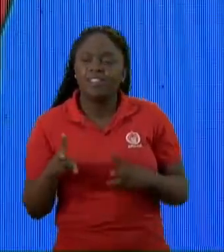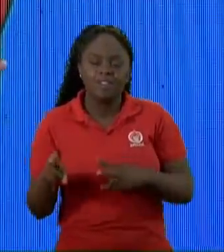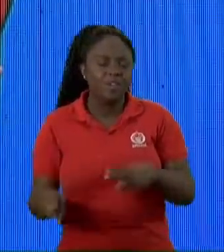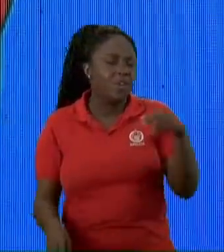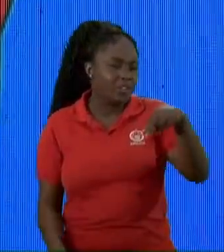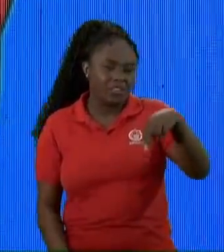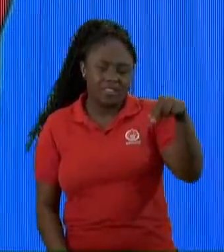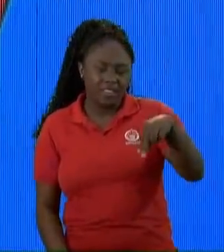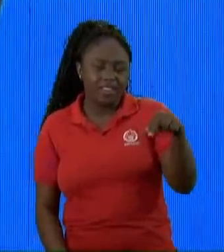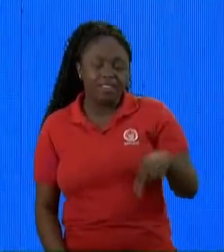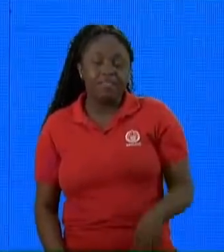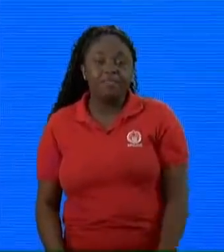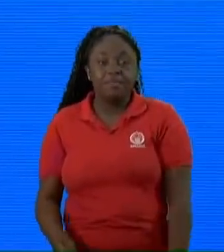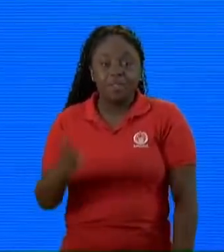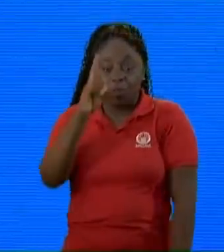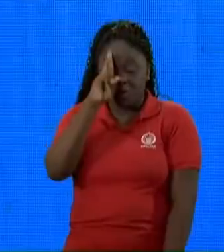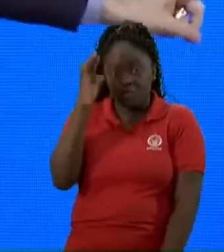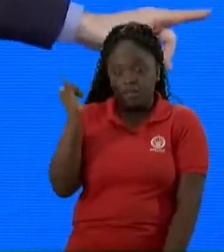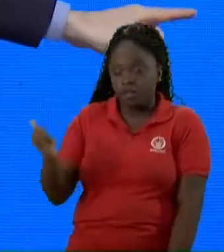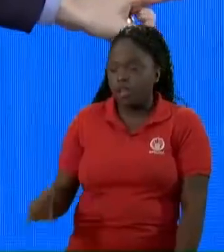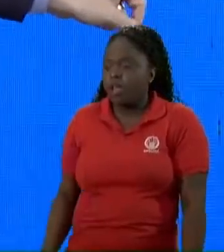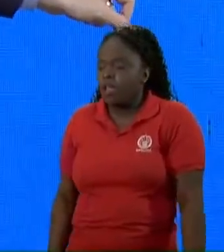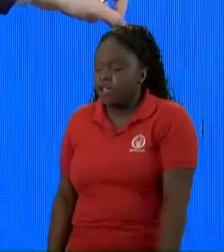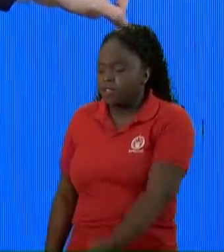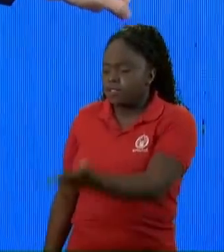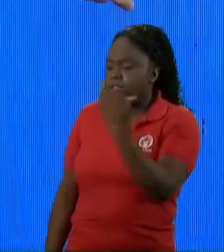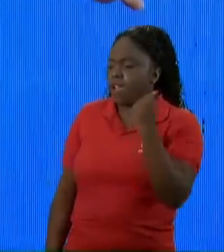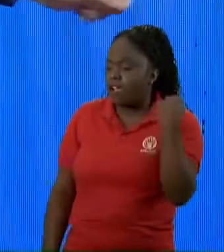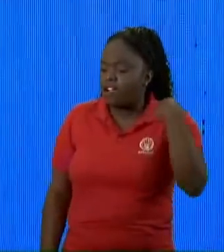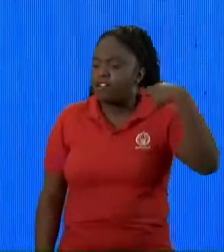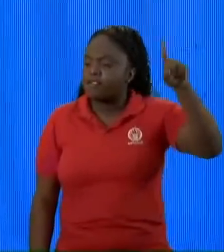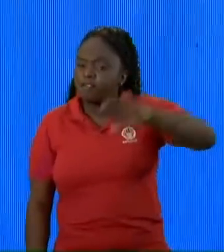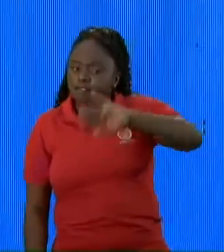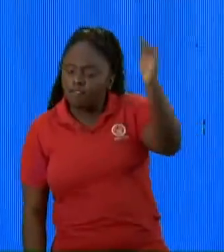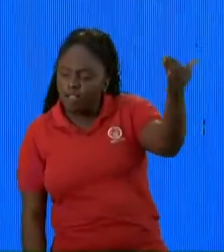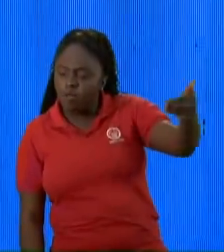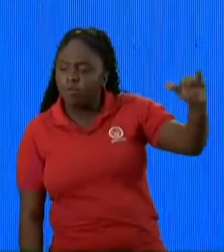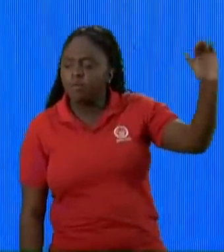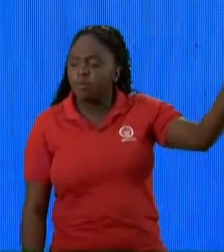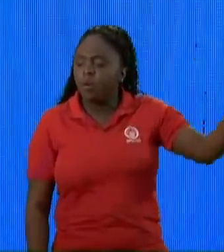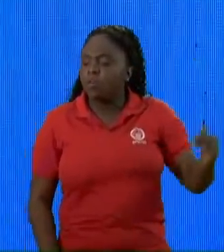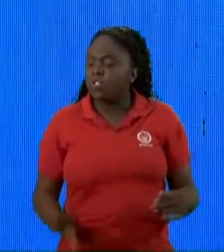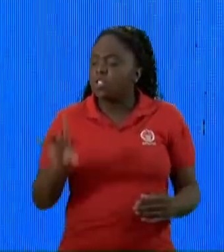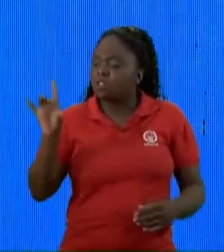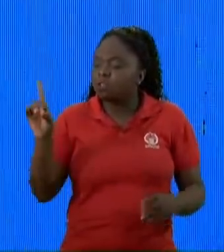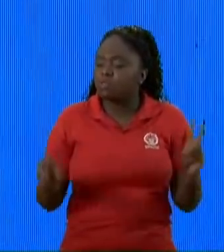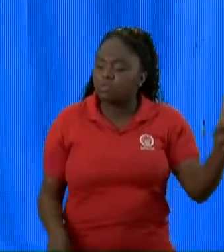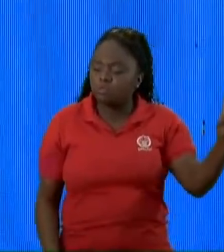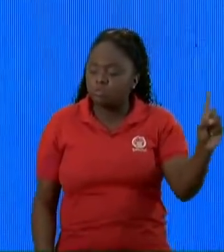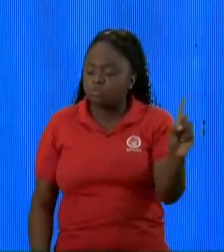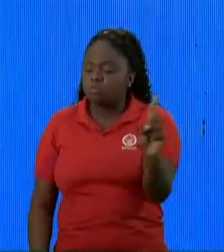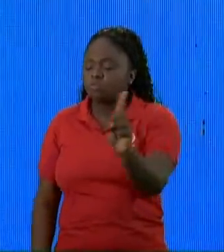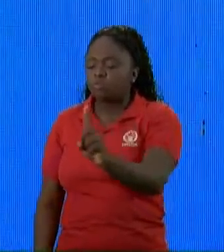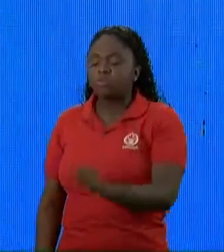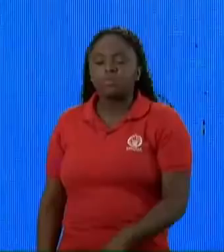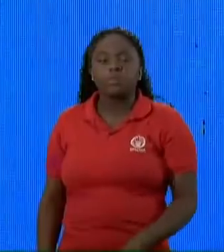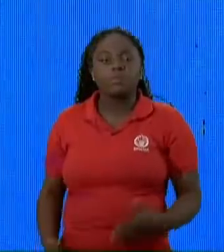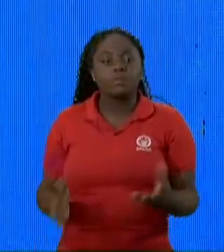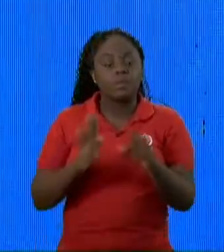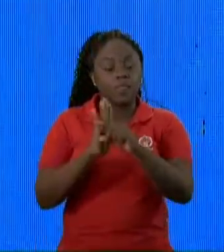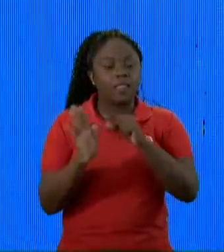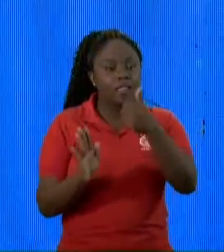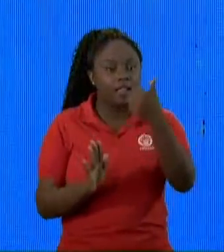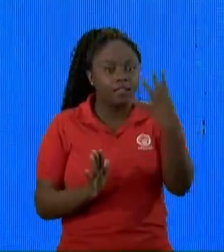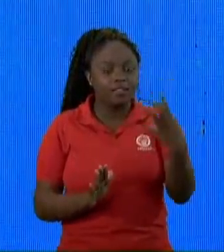O Senhor lhe disse, saia, fique no monte na presença do Senhor que o Senhor vai passar E aí vai até o verso 14, Deus